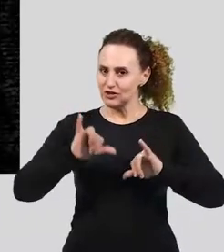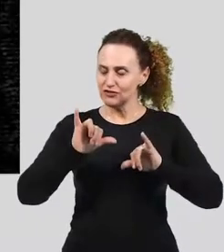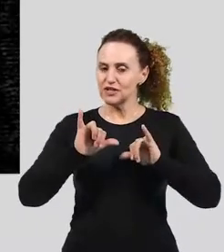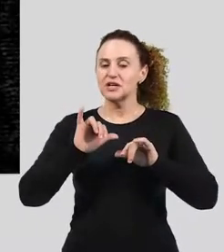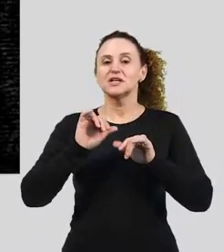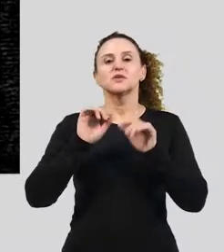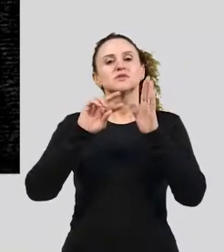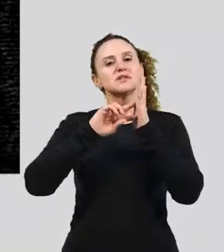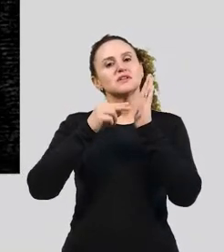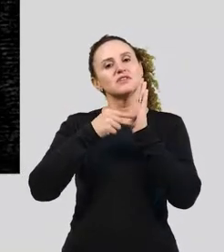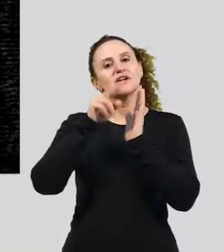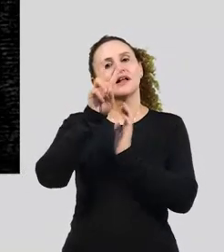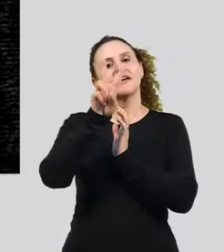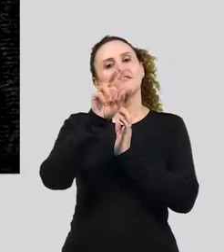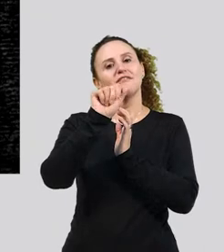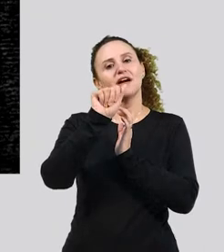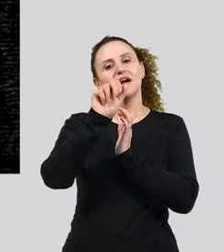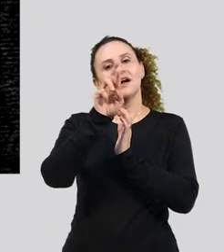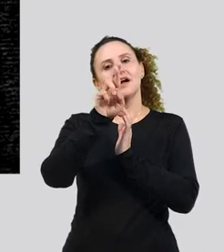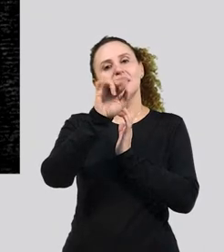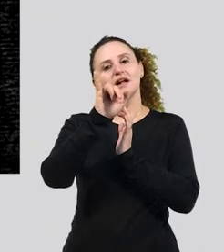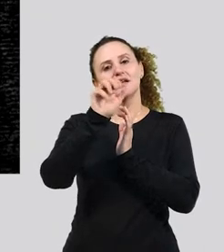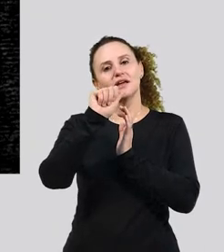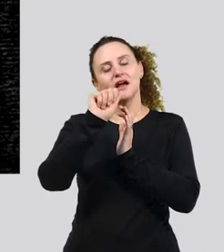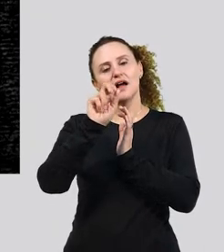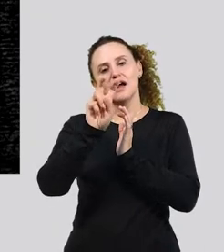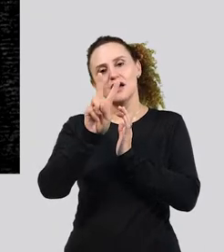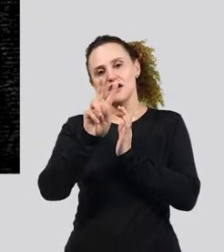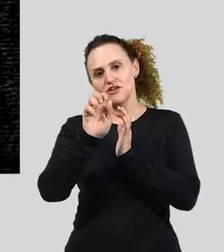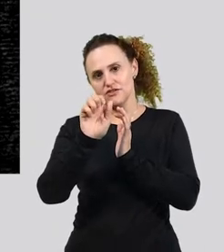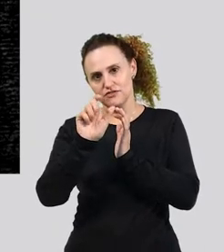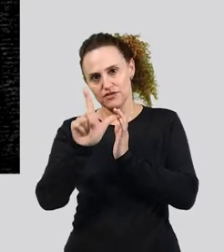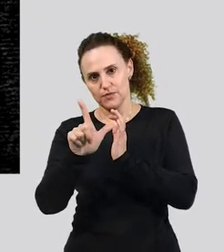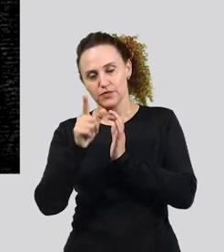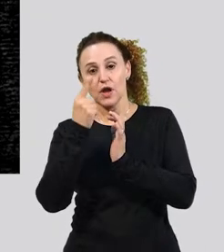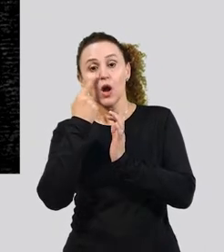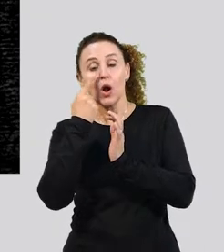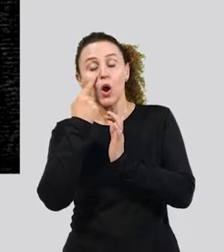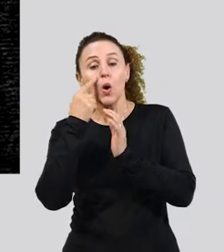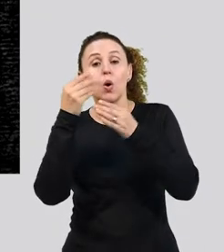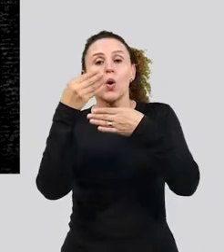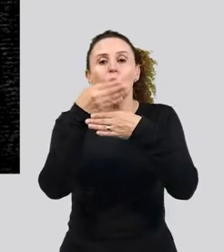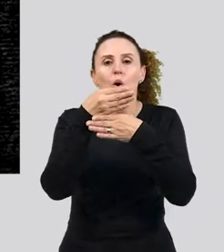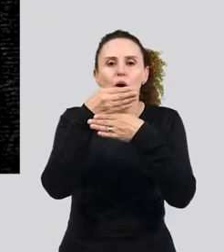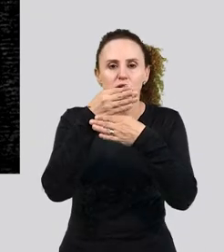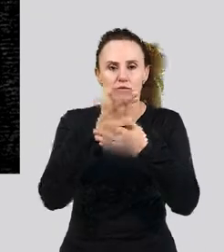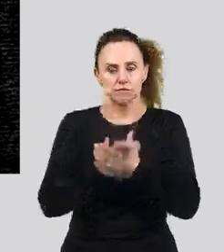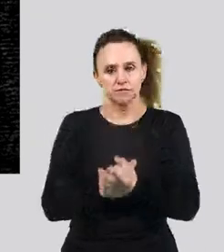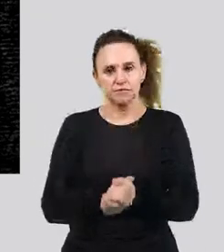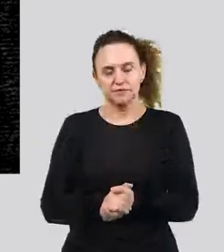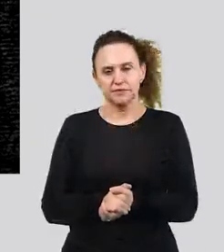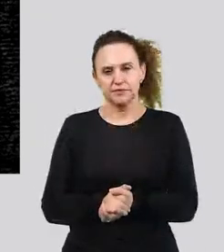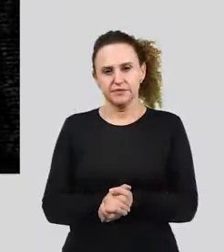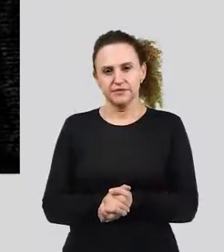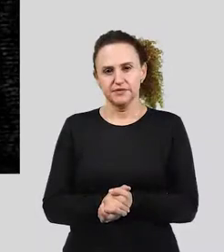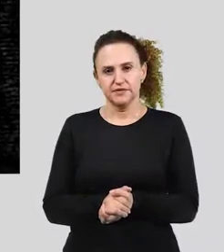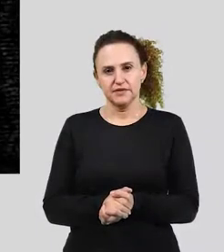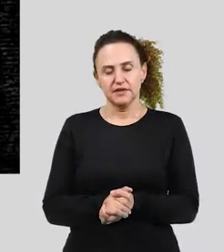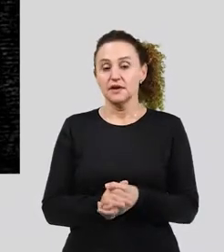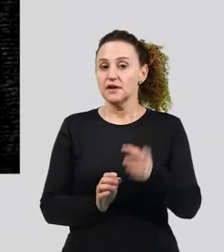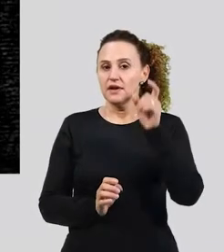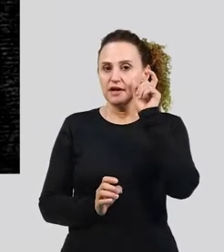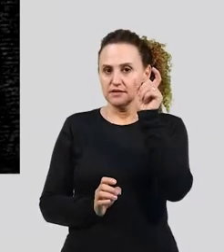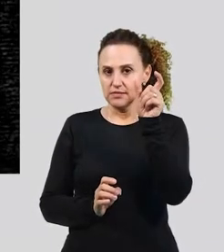variável. Então, aqui nós temos a lista das palavras